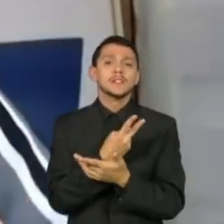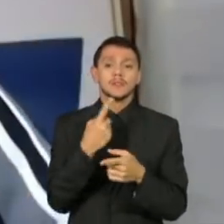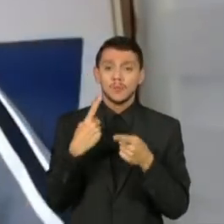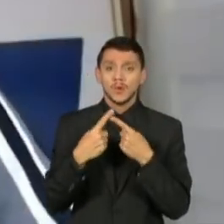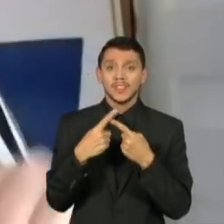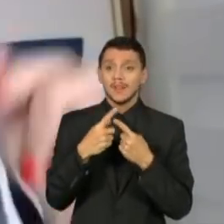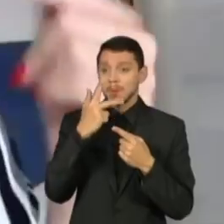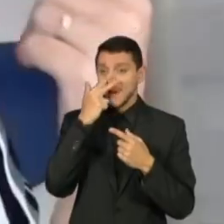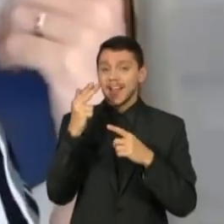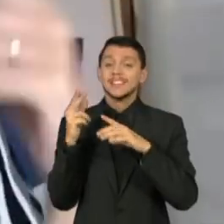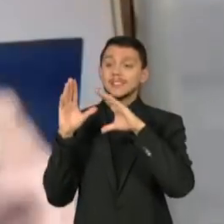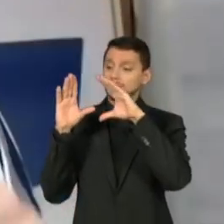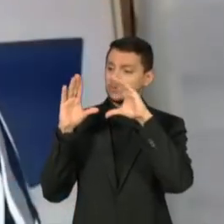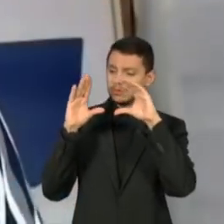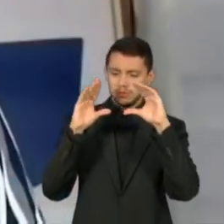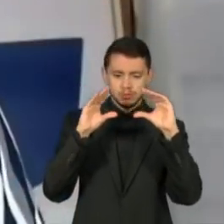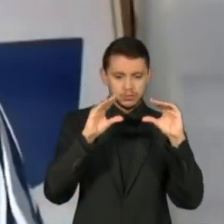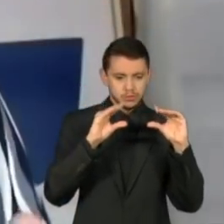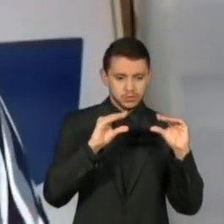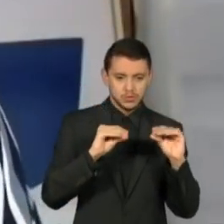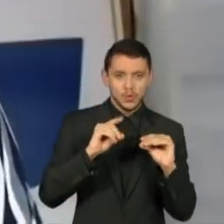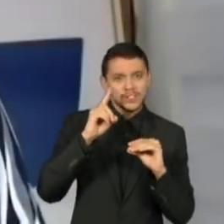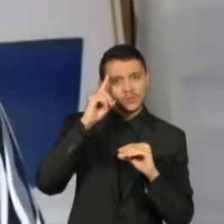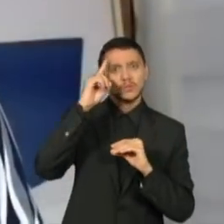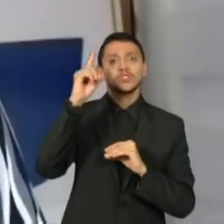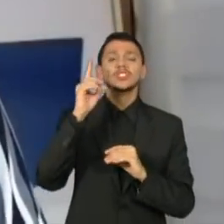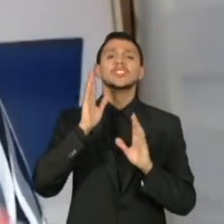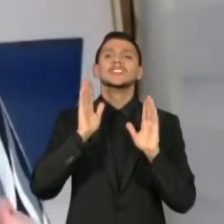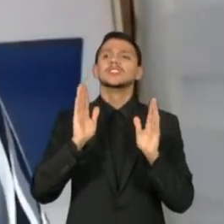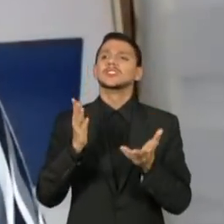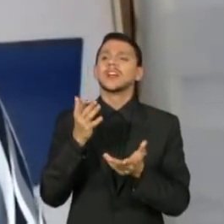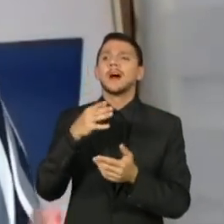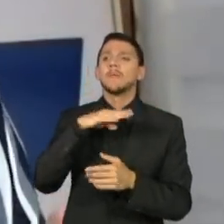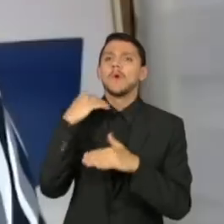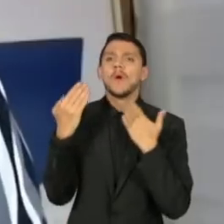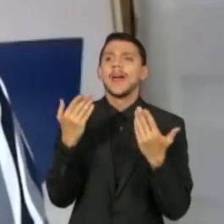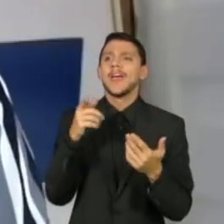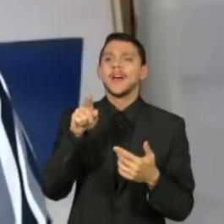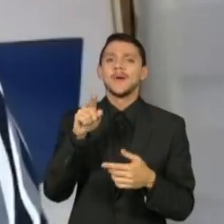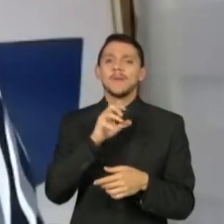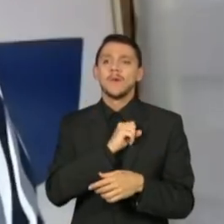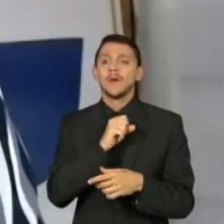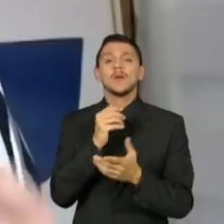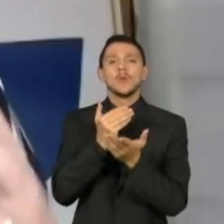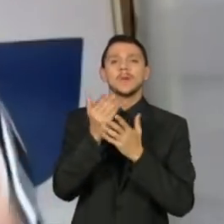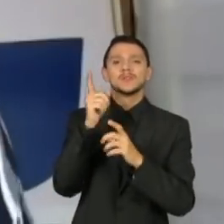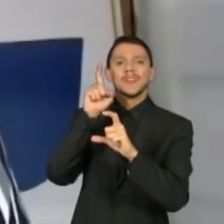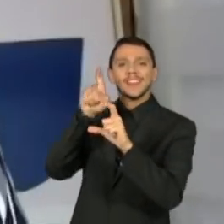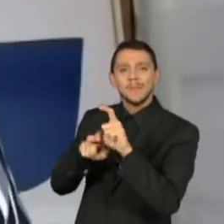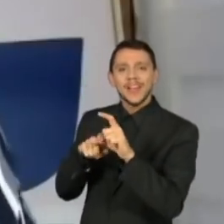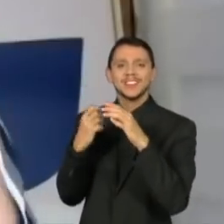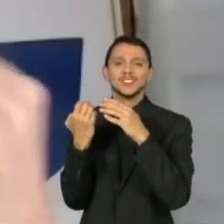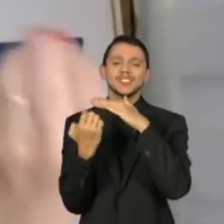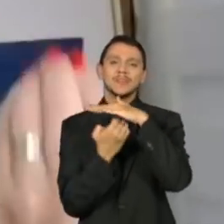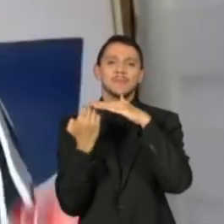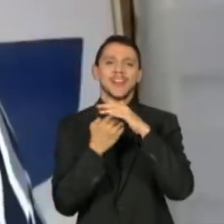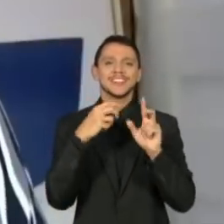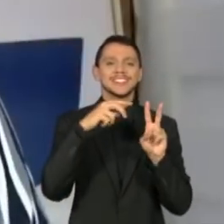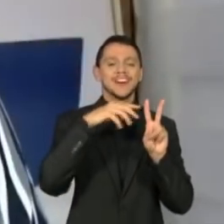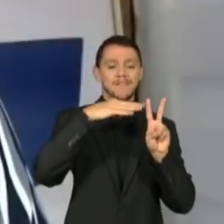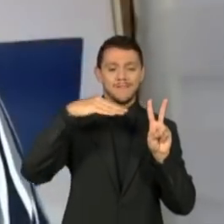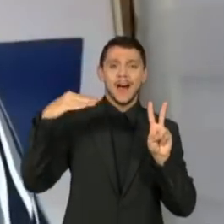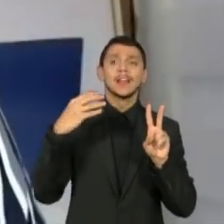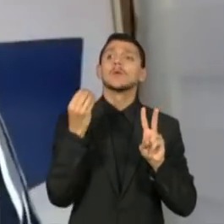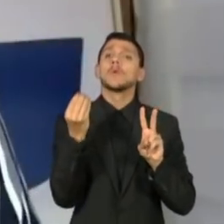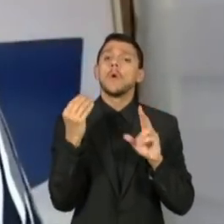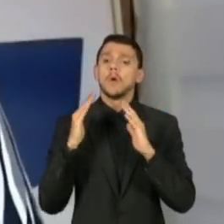perderam suas casas, que perderam seus amores, passaram a depender da Vale para morar, para comer. Então, elas tinham medo do que